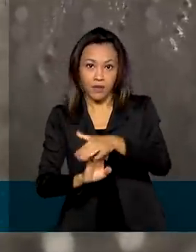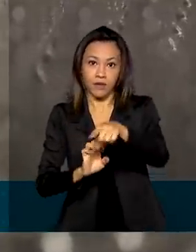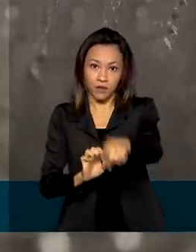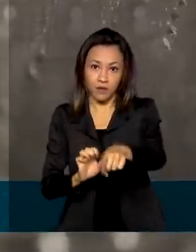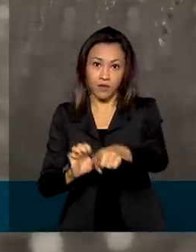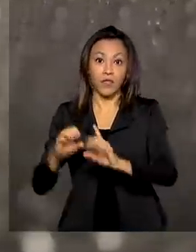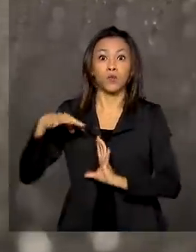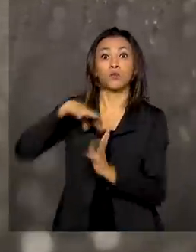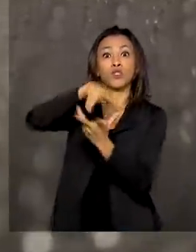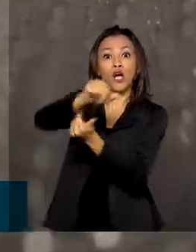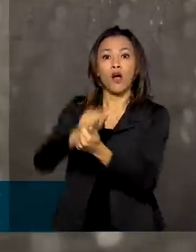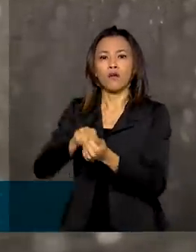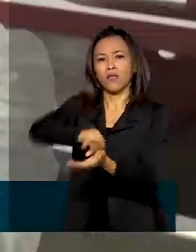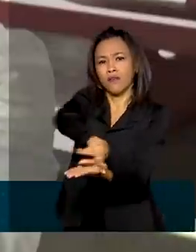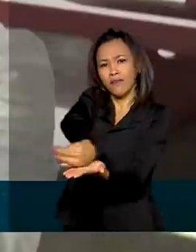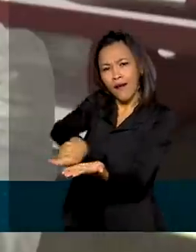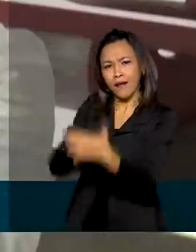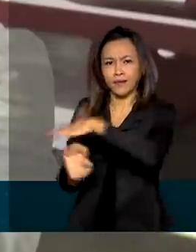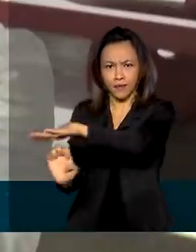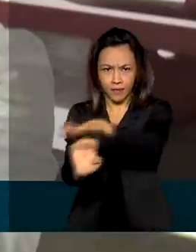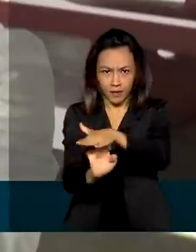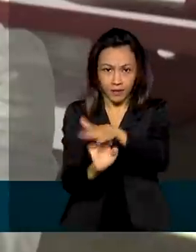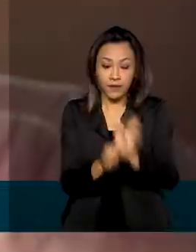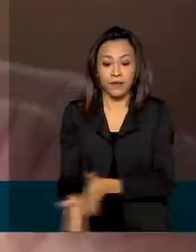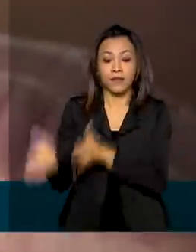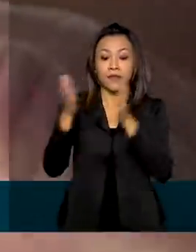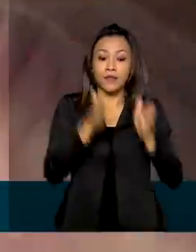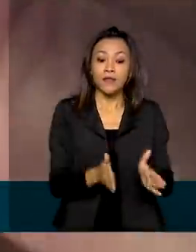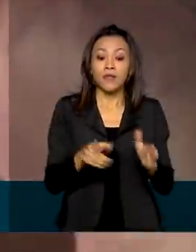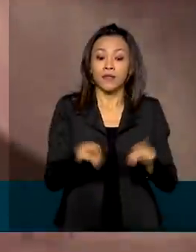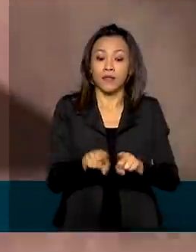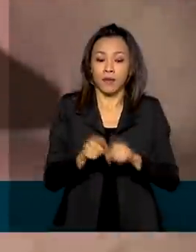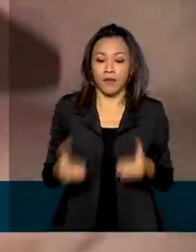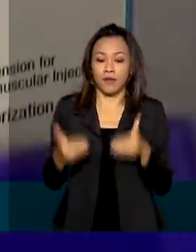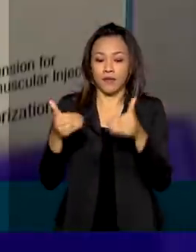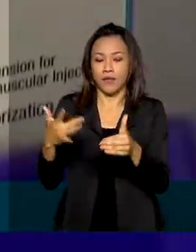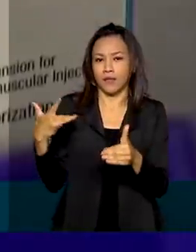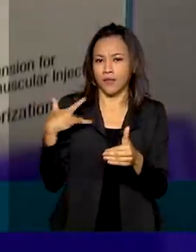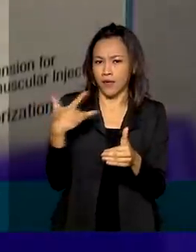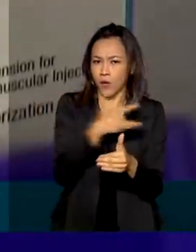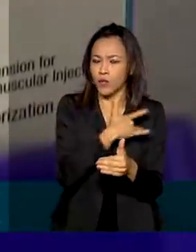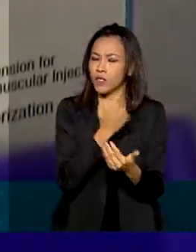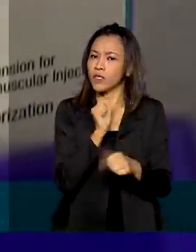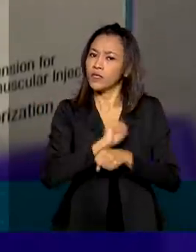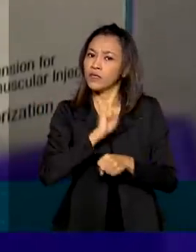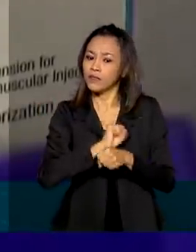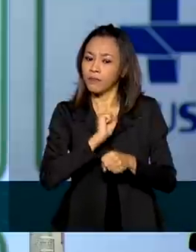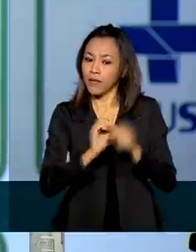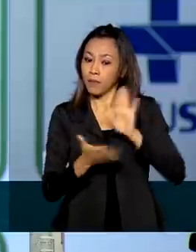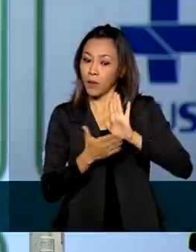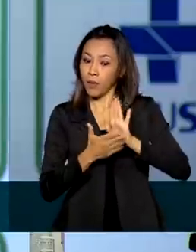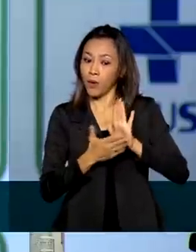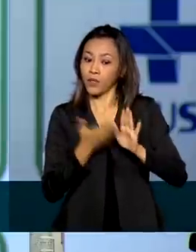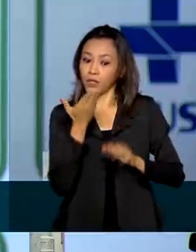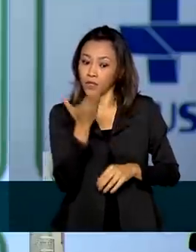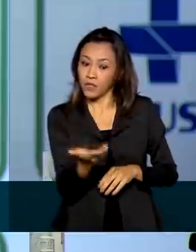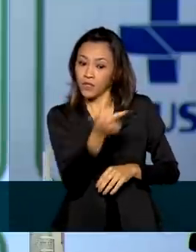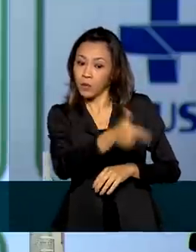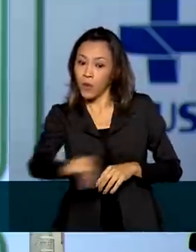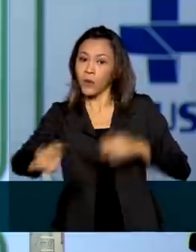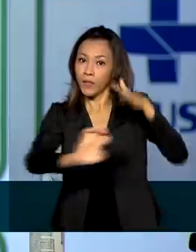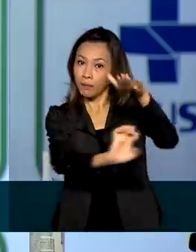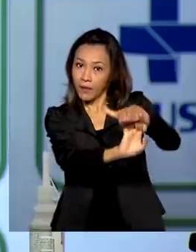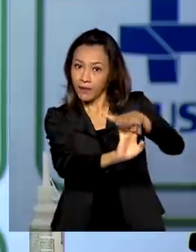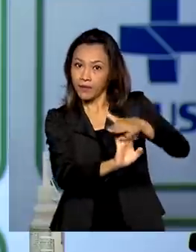mundial liderado pela OMS. E o Ministério da Saúde aguarda a proposta da empresa Moderna. Nós temos um total